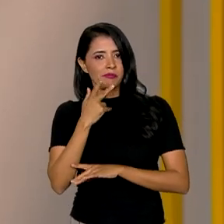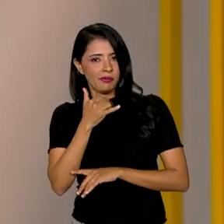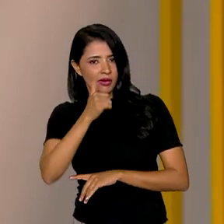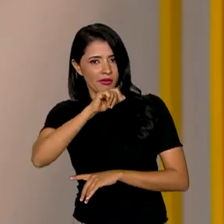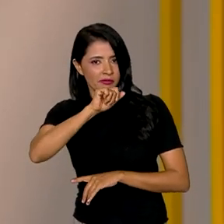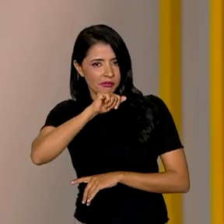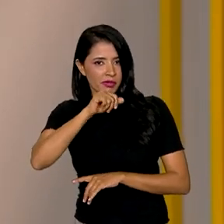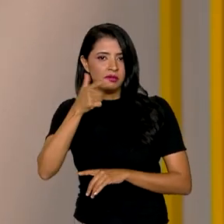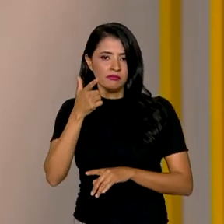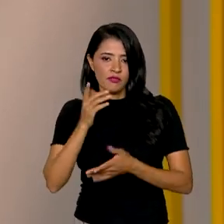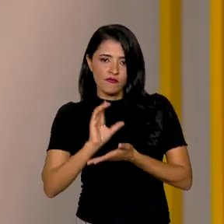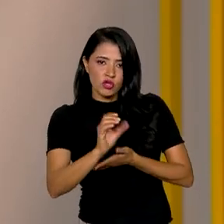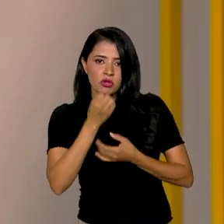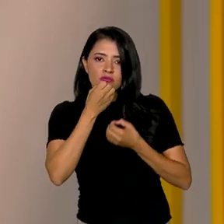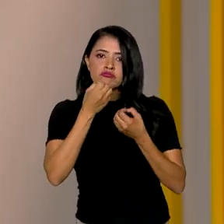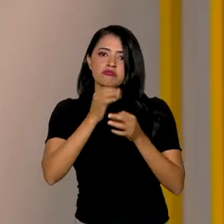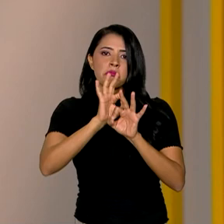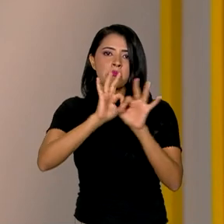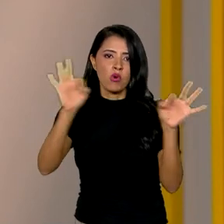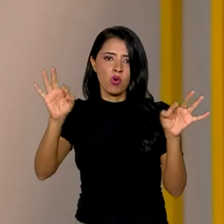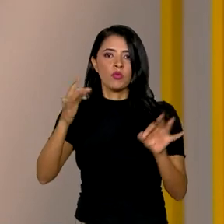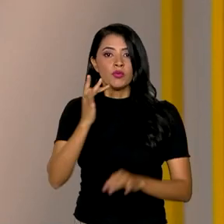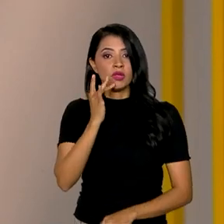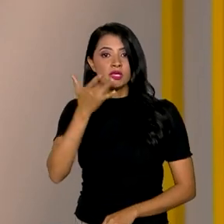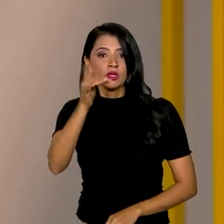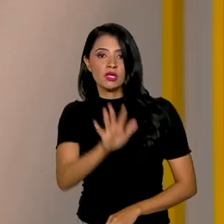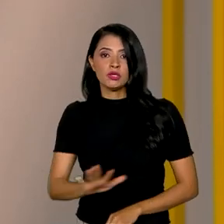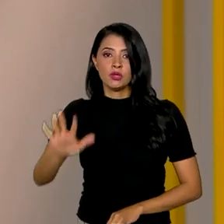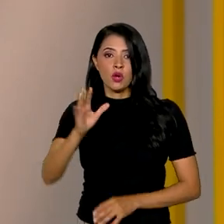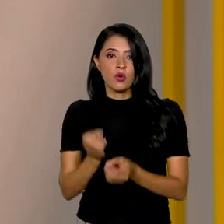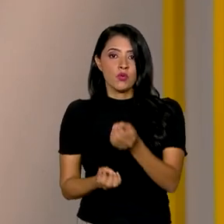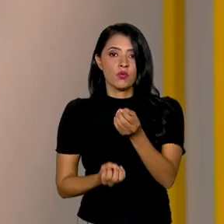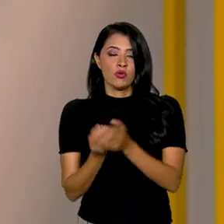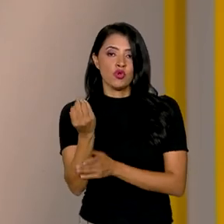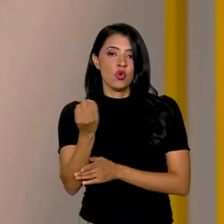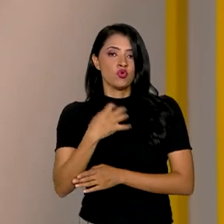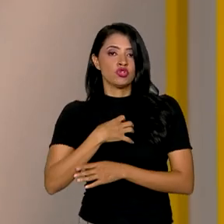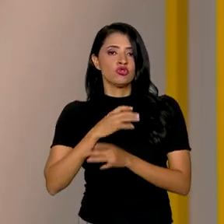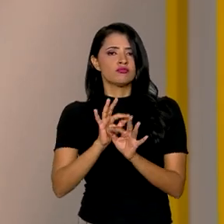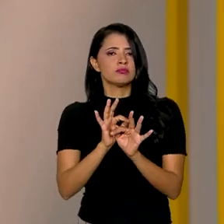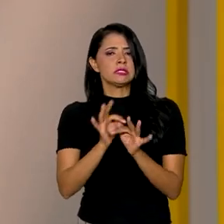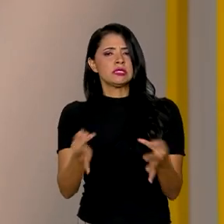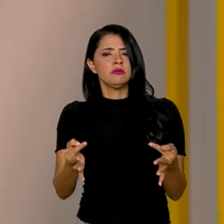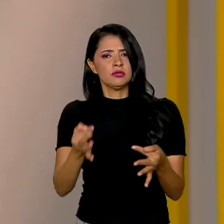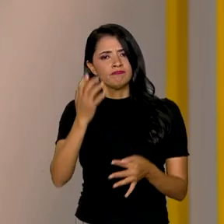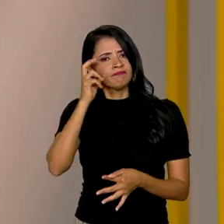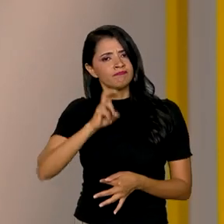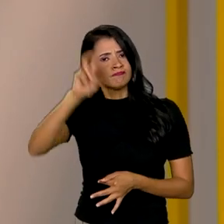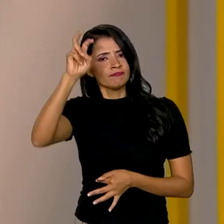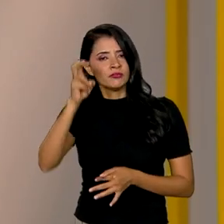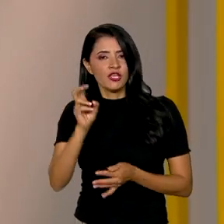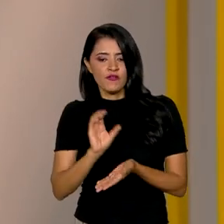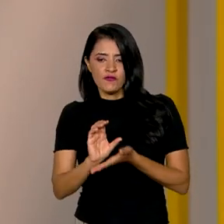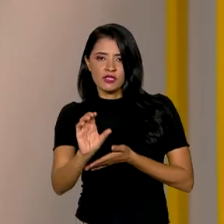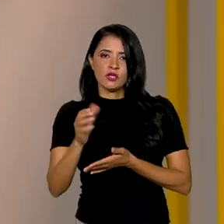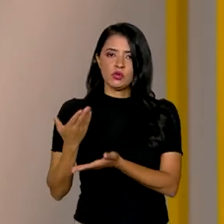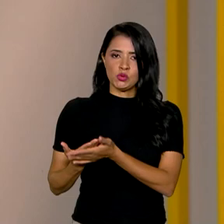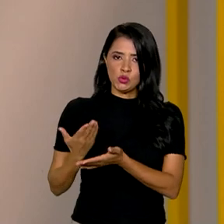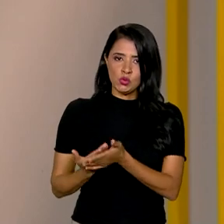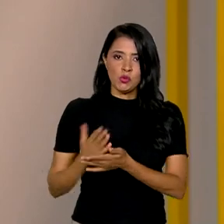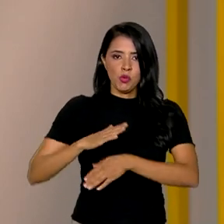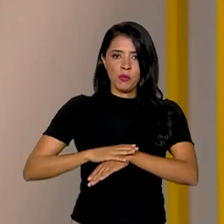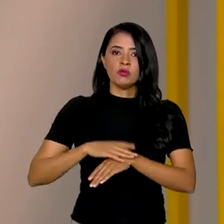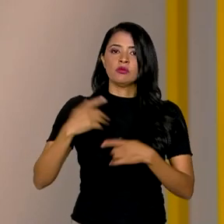fazerem um bom investimento, o Tesouro Nacional criou uma forma simples e inteligente de financiar os estudos nos momentos